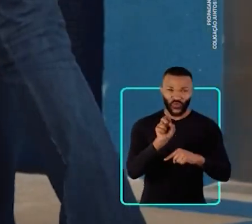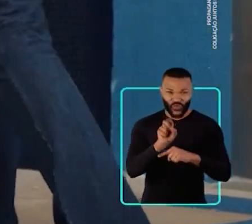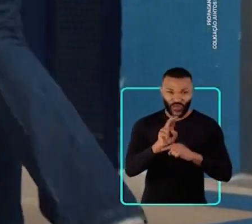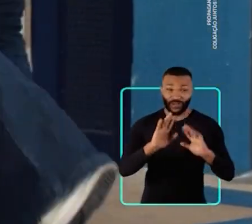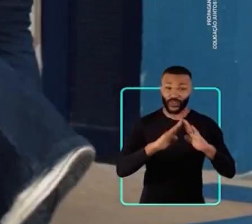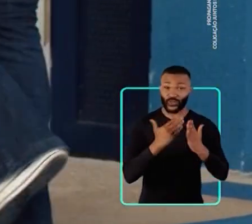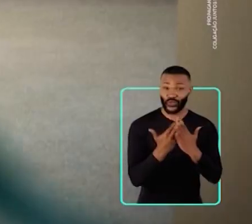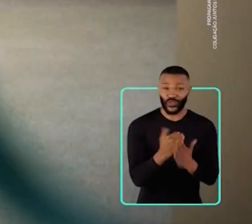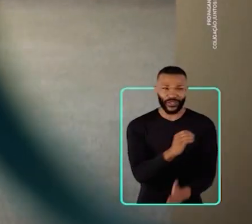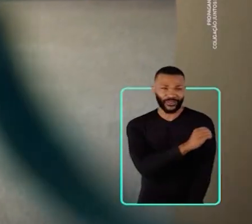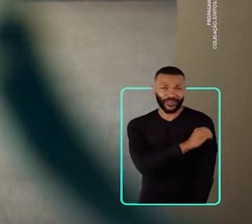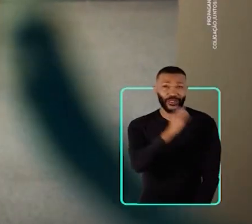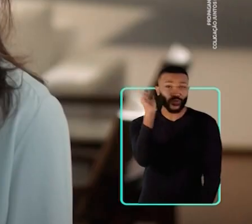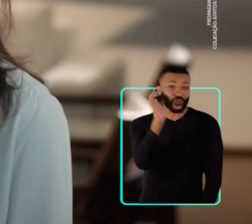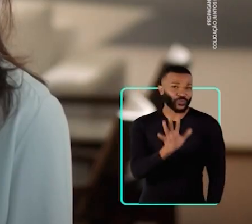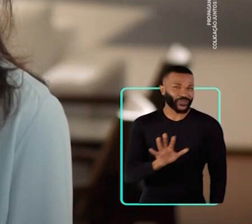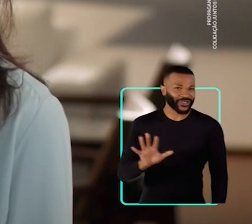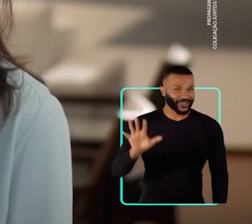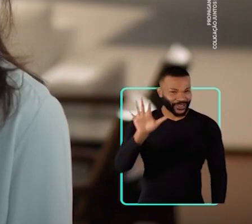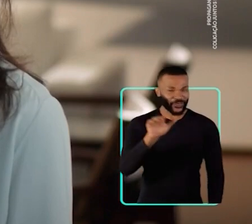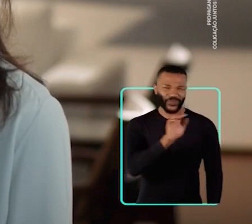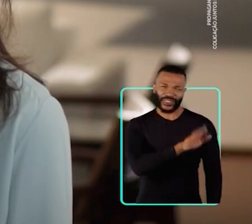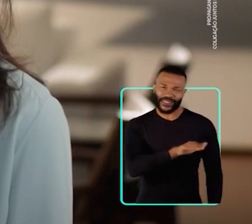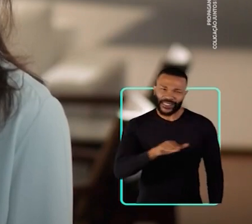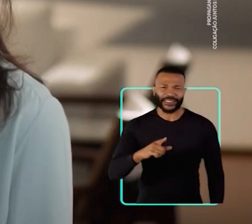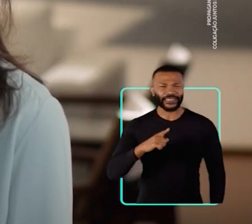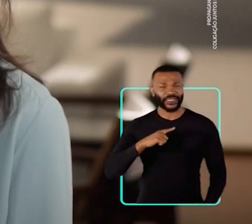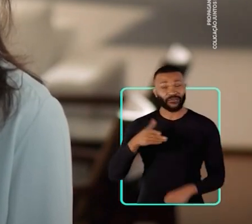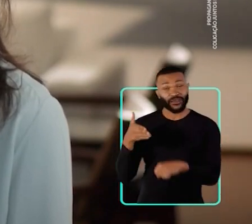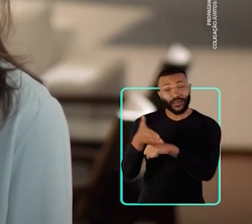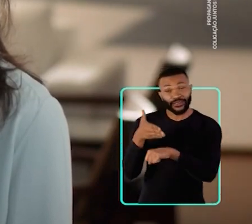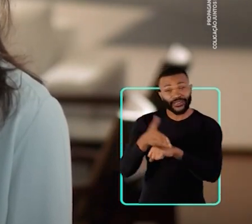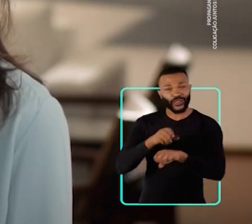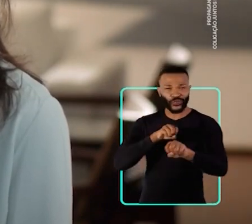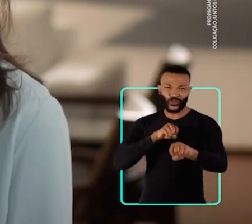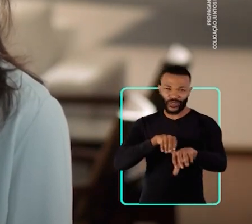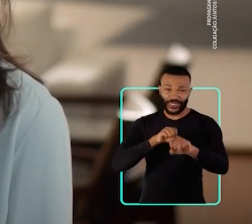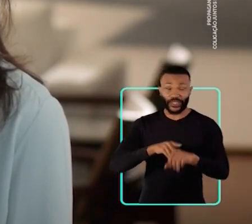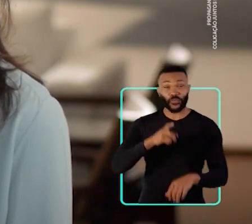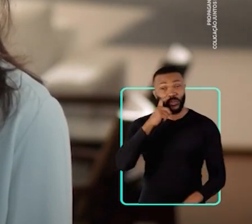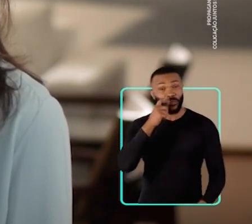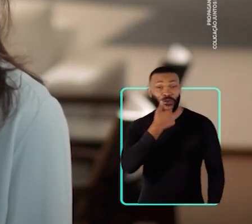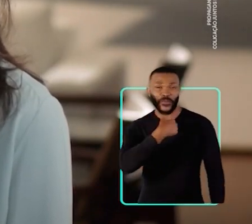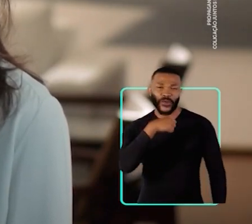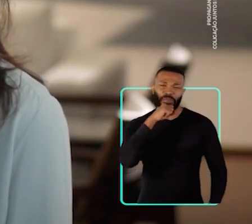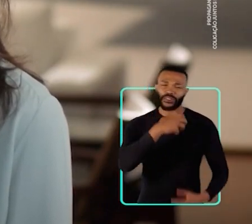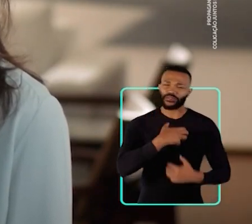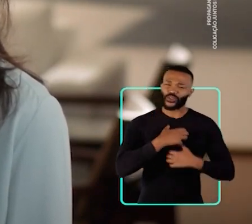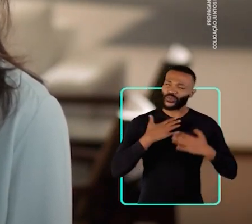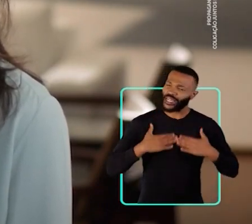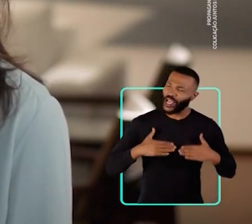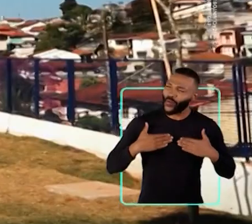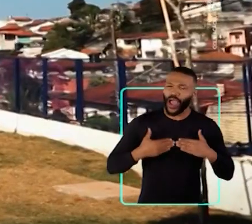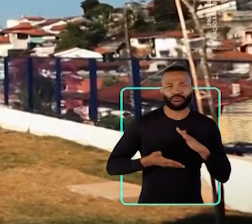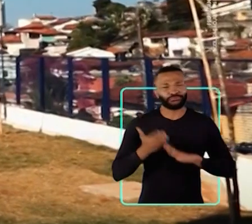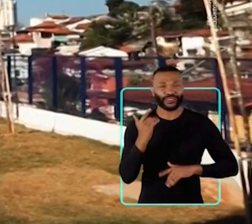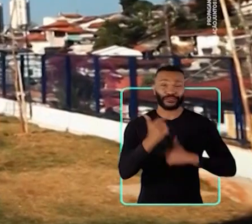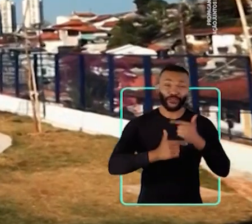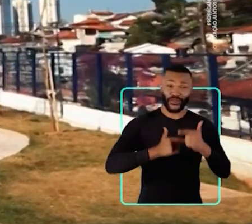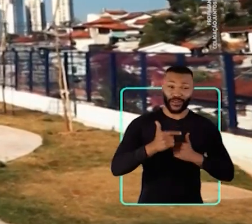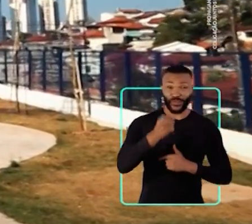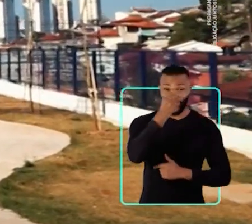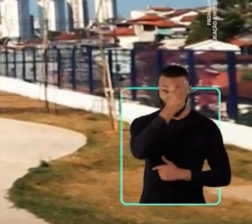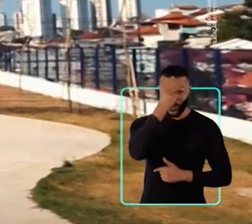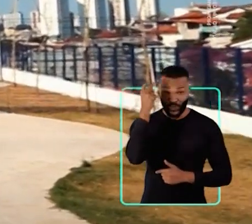vagas em creches em todo o país. As crianças tiveram mais acesso à educação. E os pais, tranquilidade para trabalhar. Na